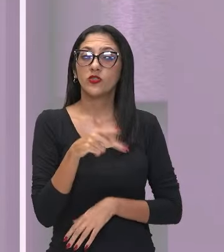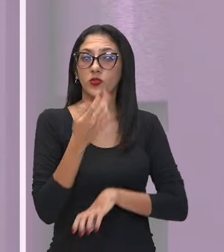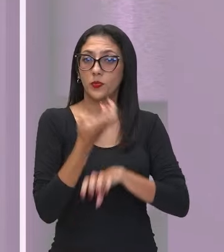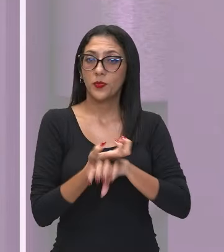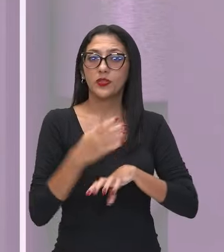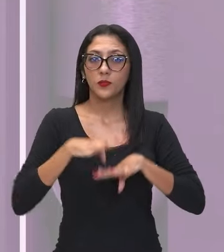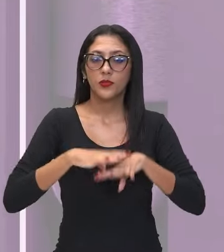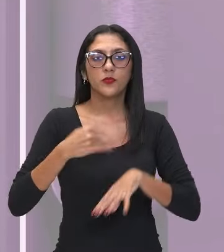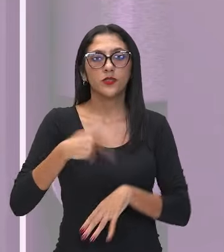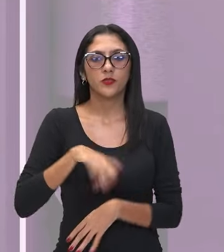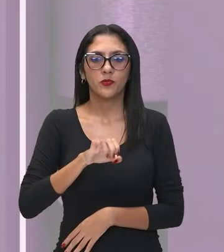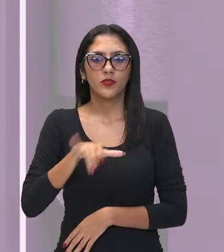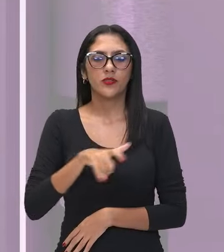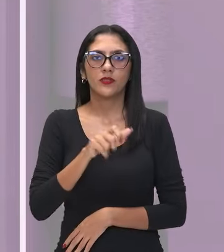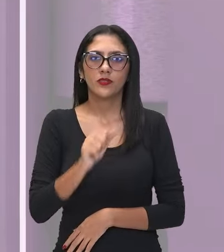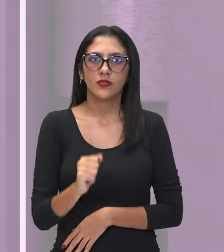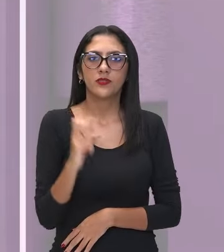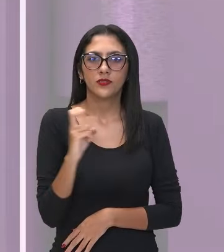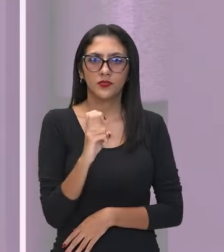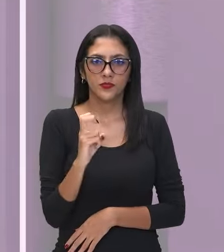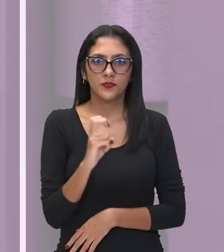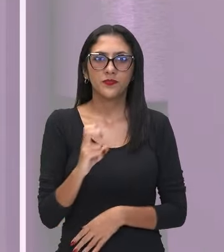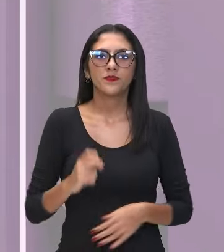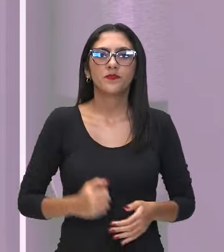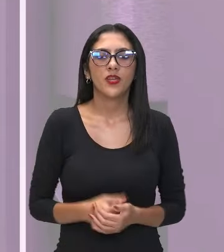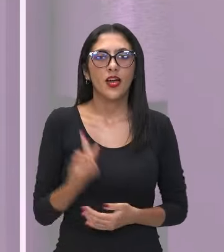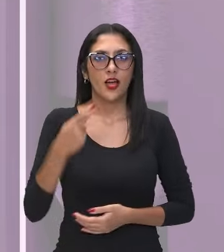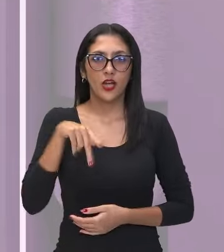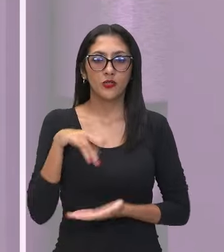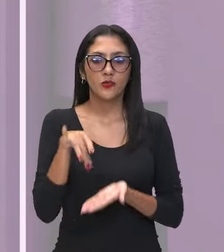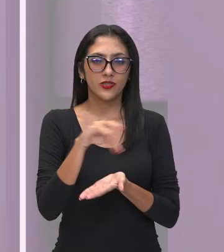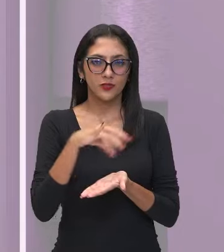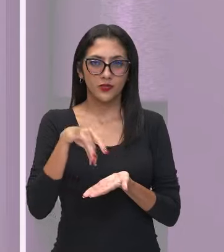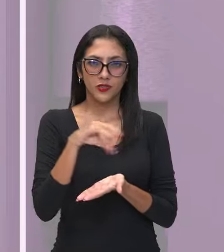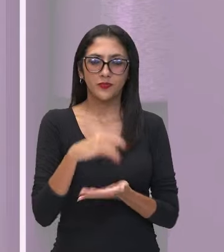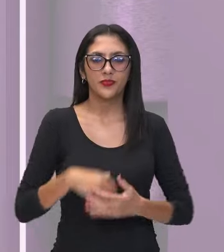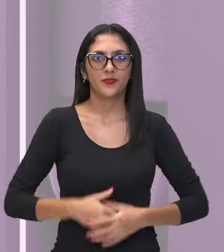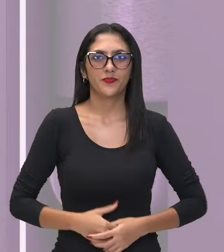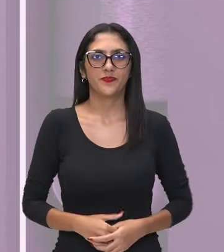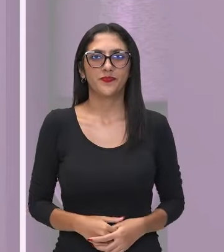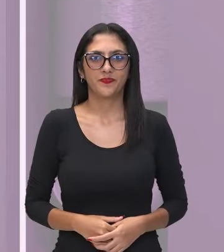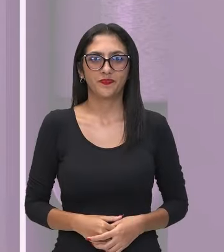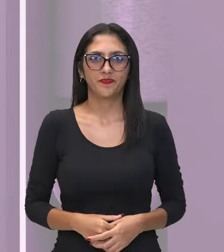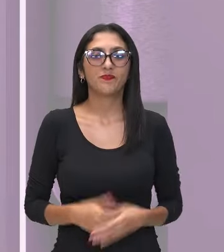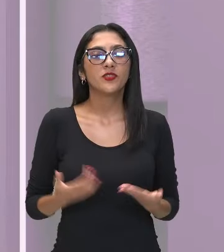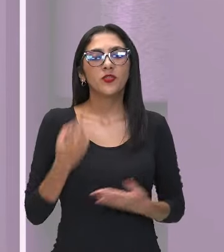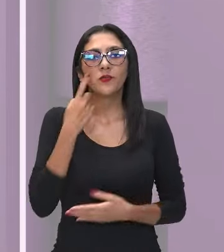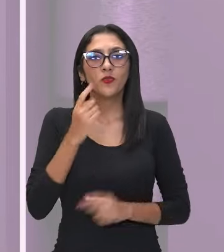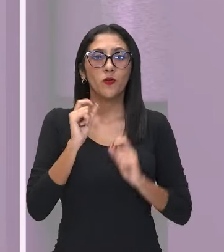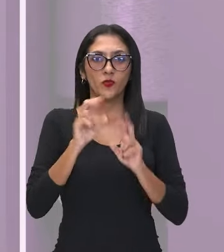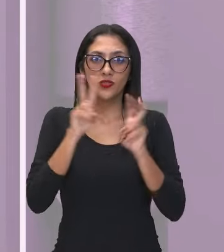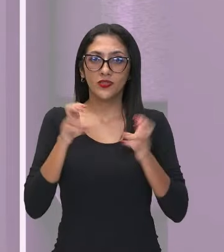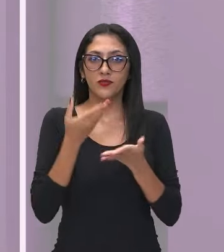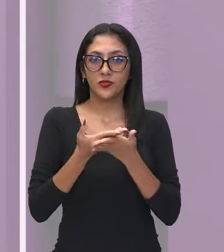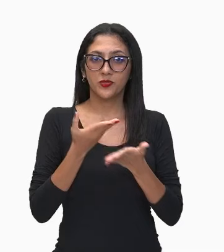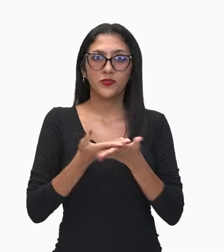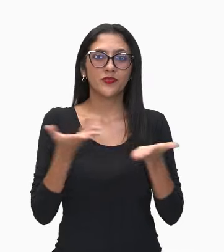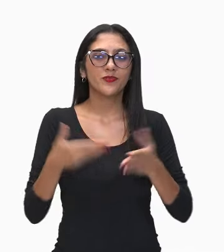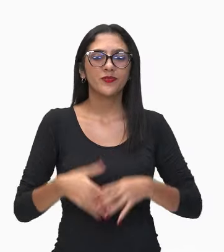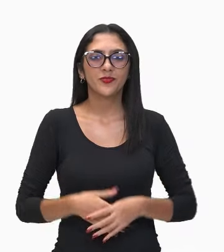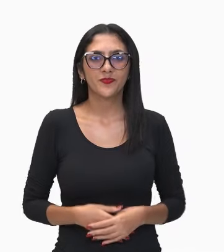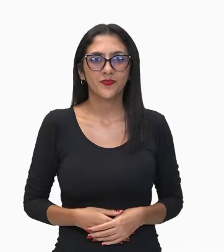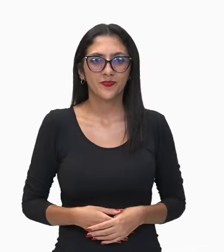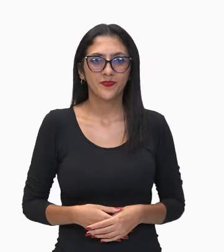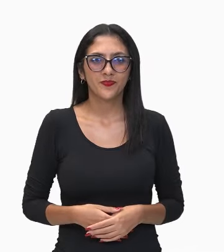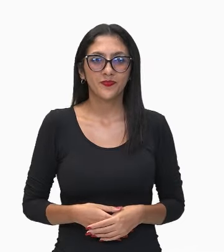quinta fase EJA, ensino fundamental aqui do Centro de Mídias do Amazonas então vamos ver o que é que temos preparado para hoje.